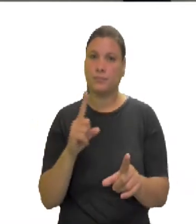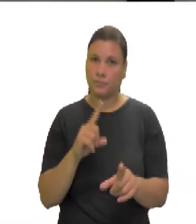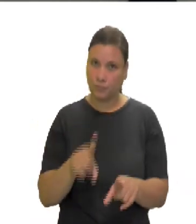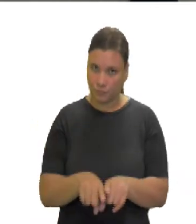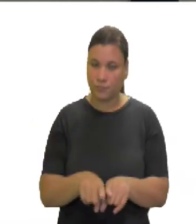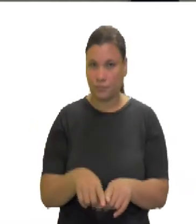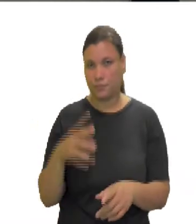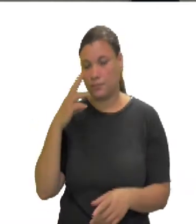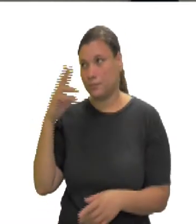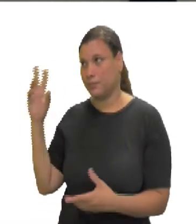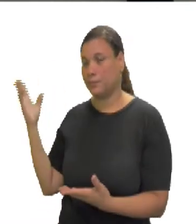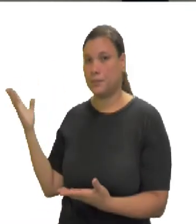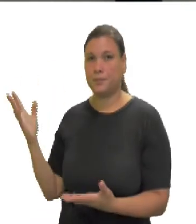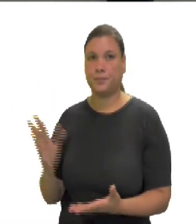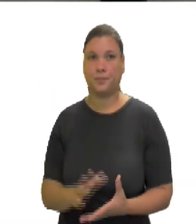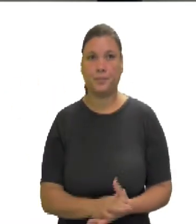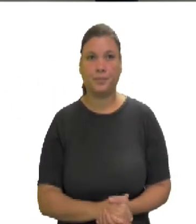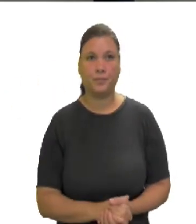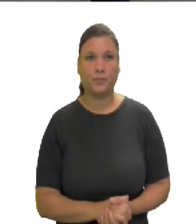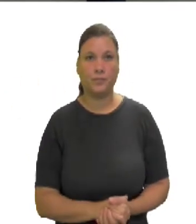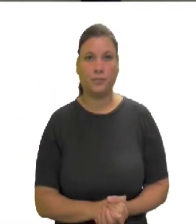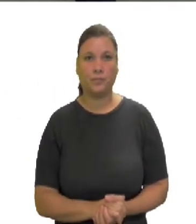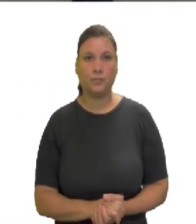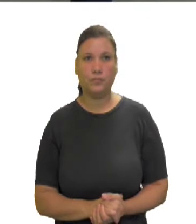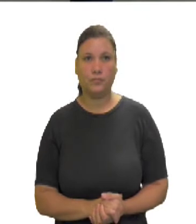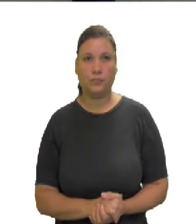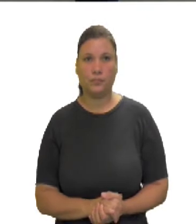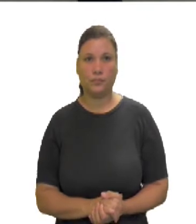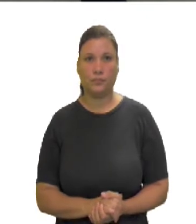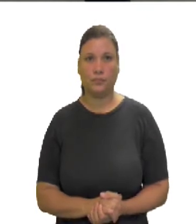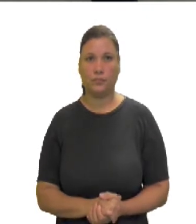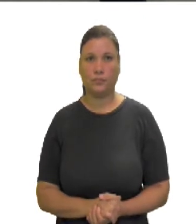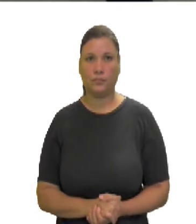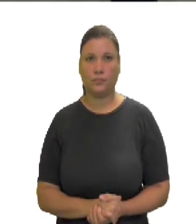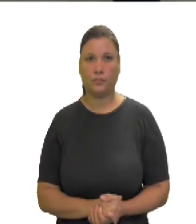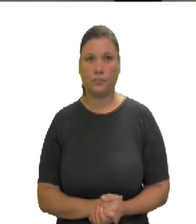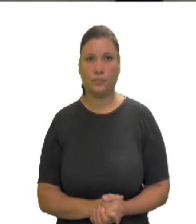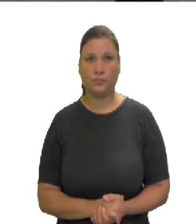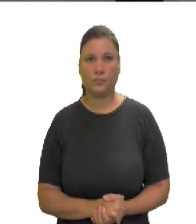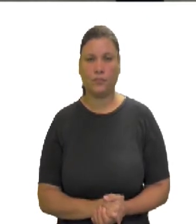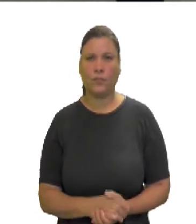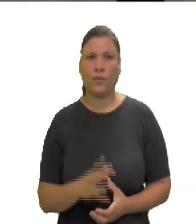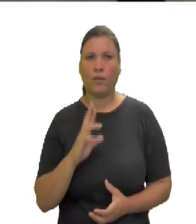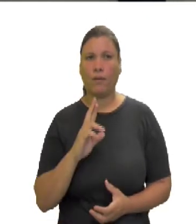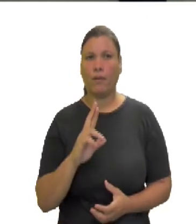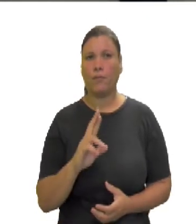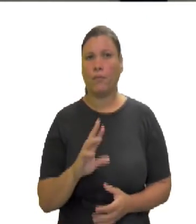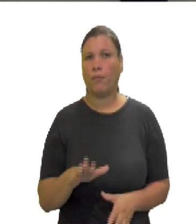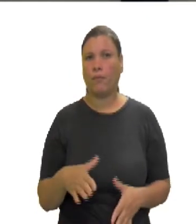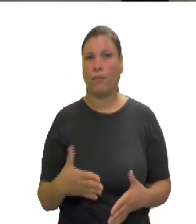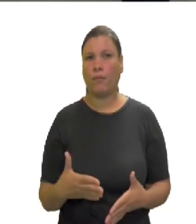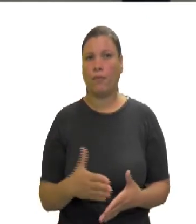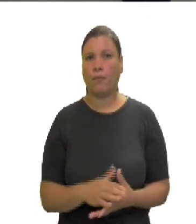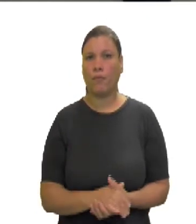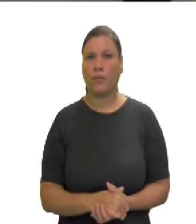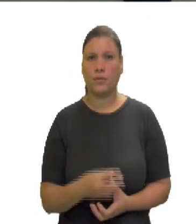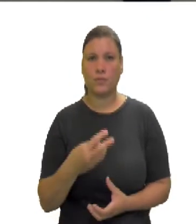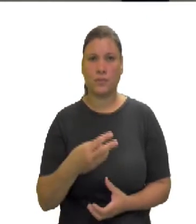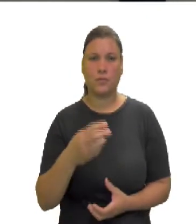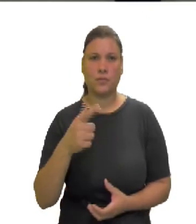quadrado do segundo termo, que é 4. Então, somando, eu tenho 400 menos 84,